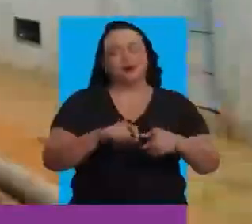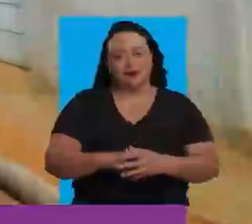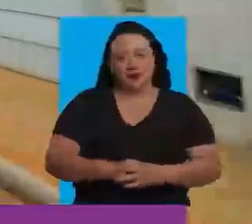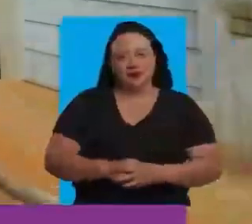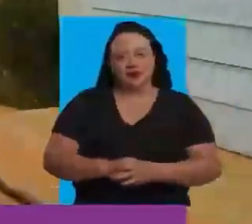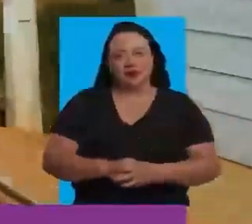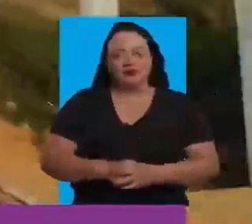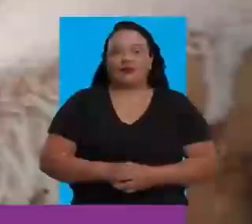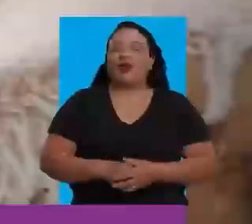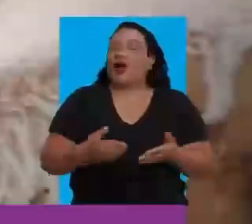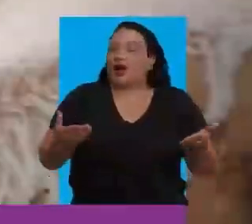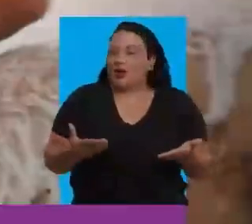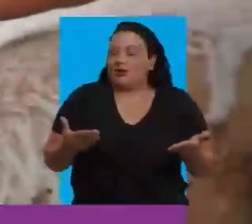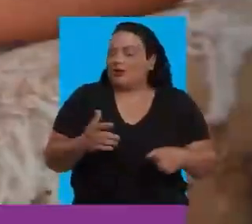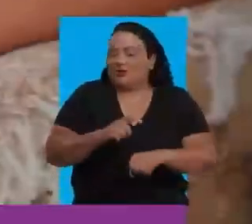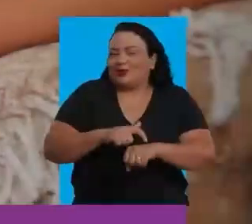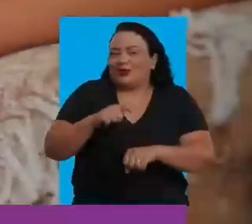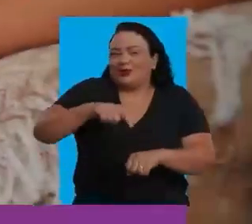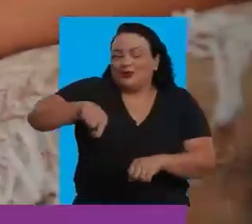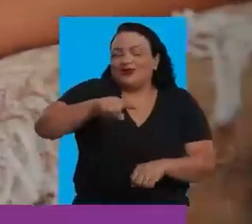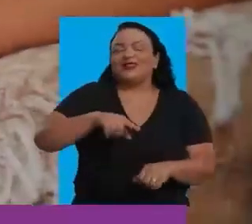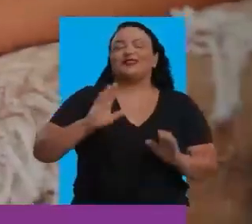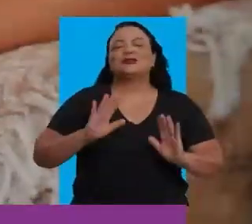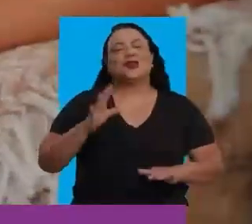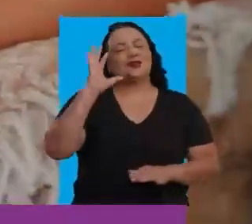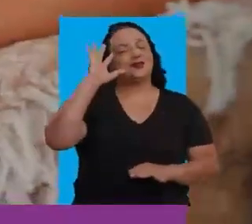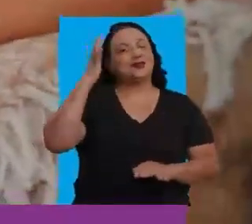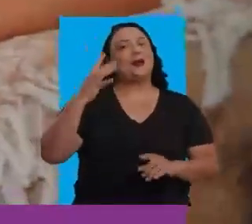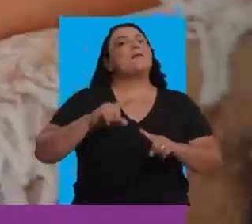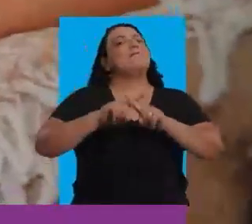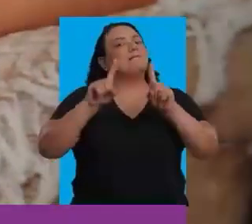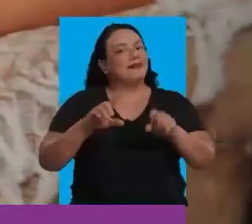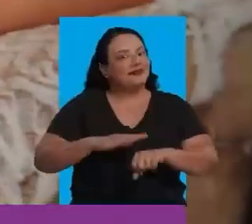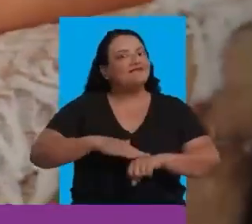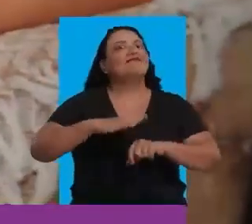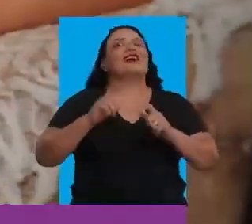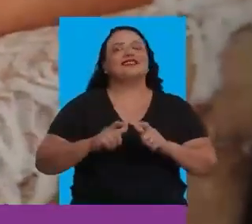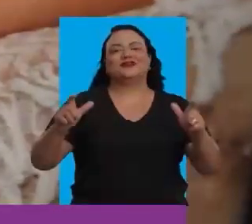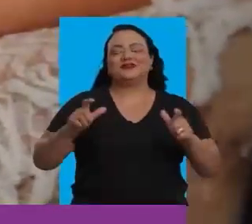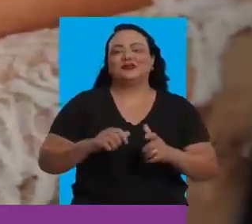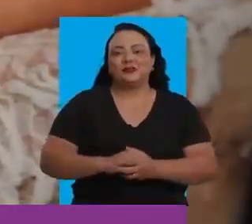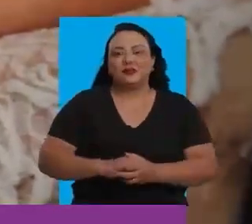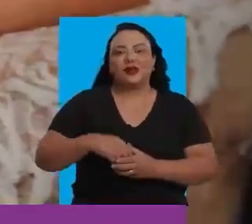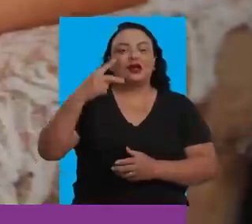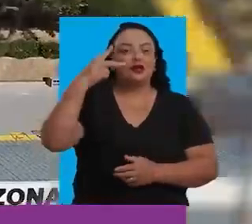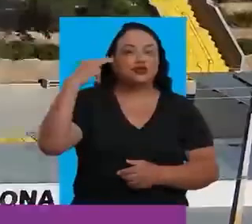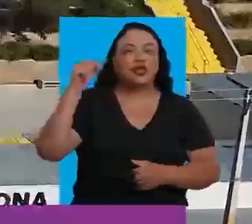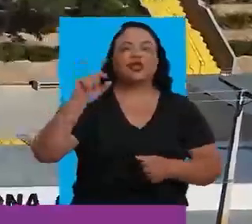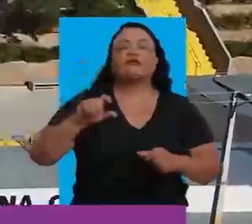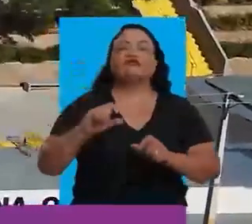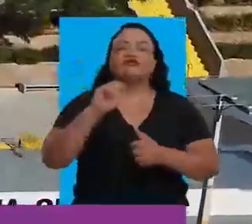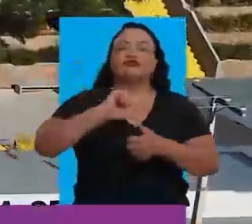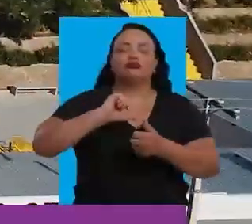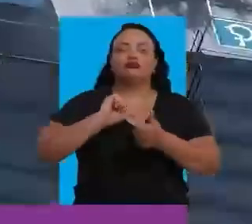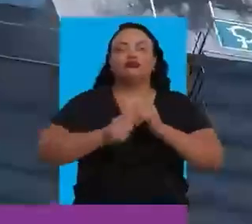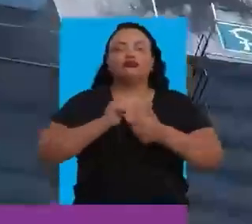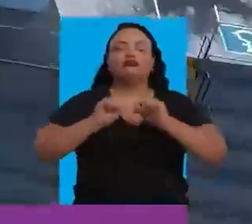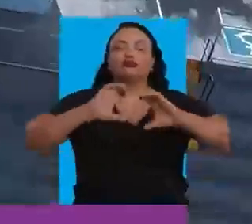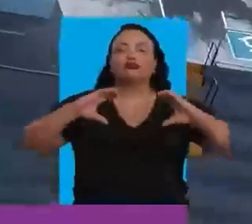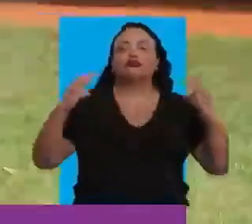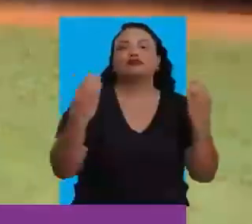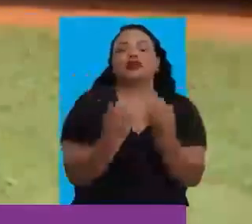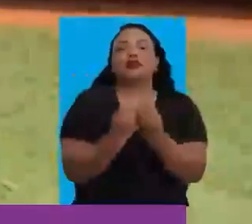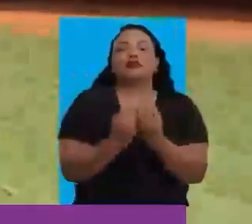2 também. Nessa hora, eu sei que você já se decidiu, mas tem muito mais. Sheila reformou o estádio